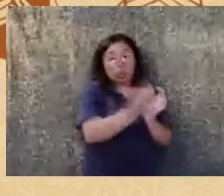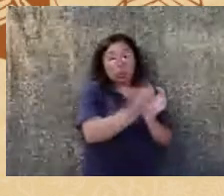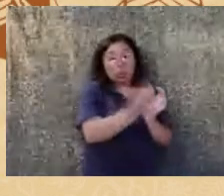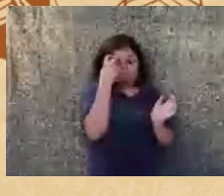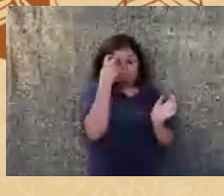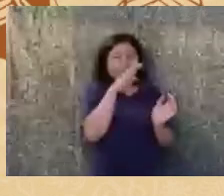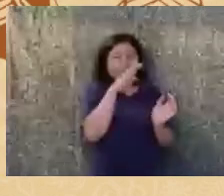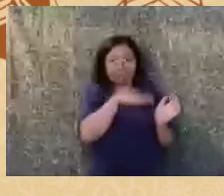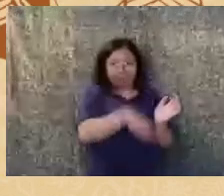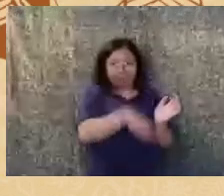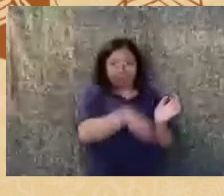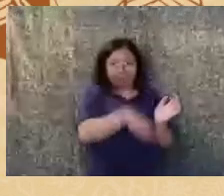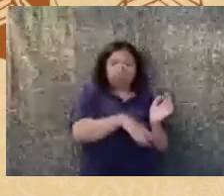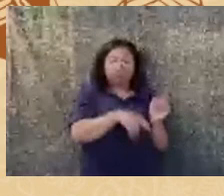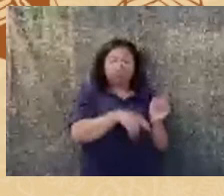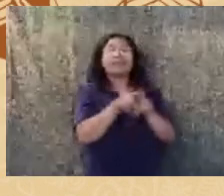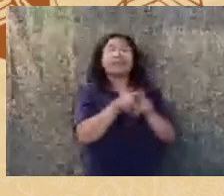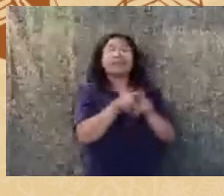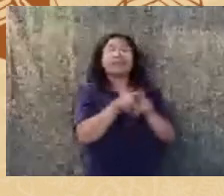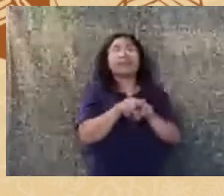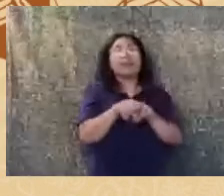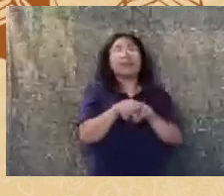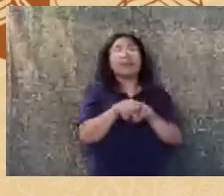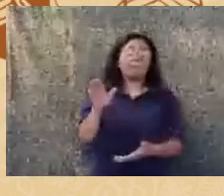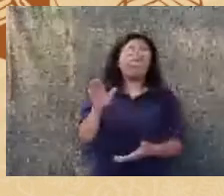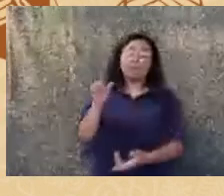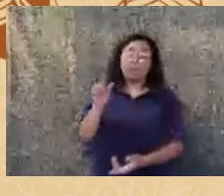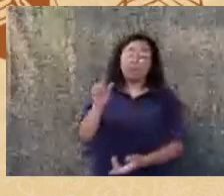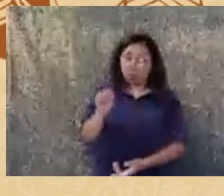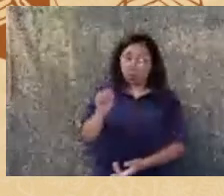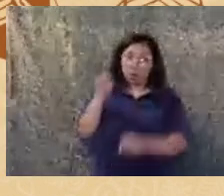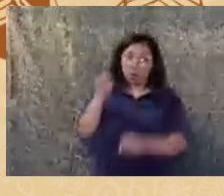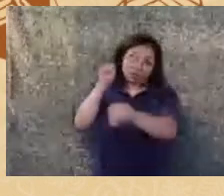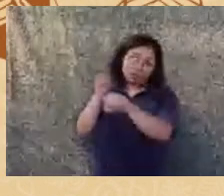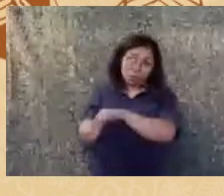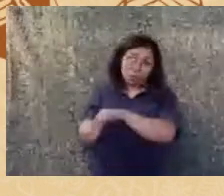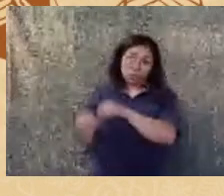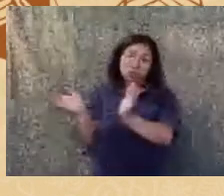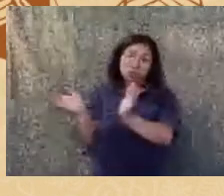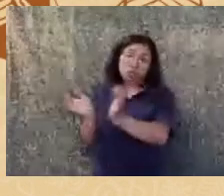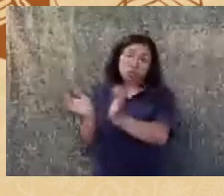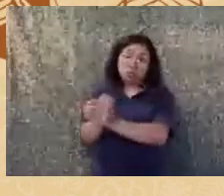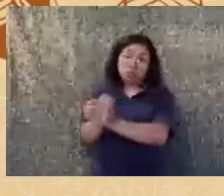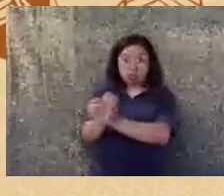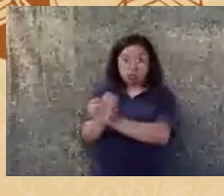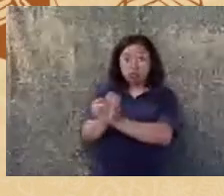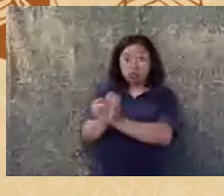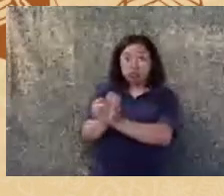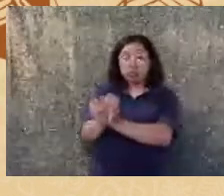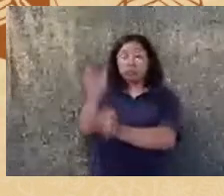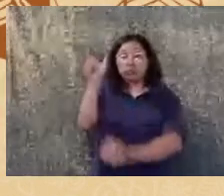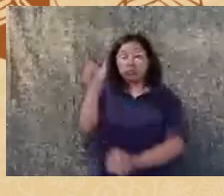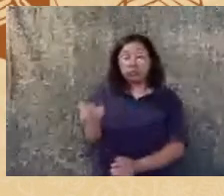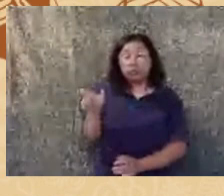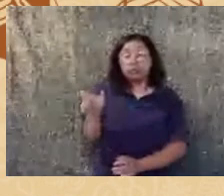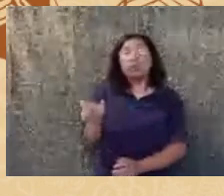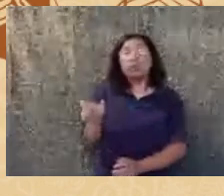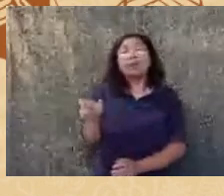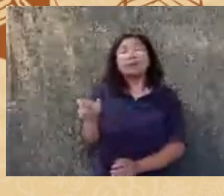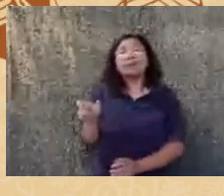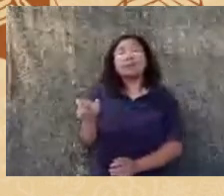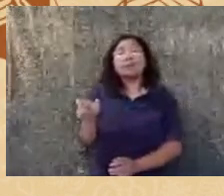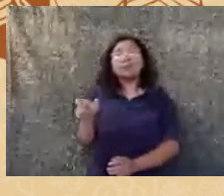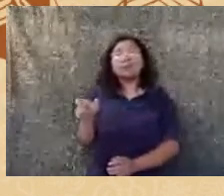esse fervor digamos dá um senso moral e as pessoas não cometem crimes bom o trabalho tem uma série de erros